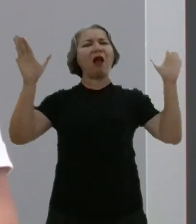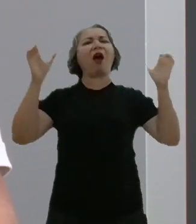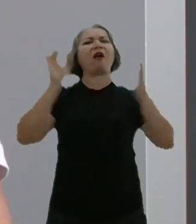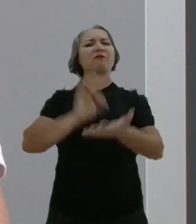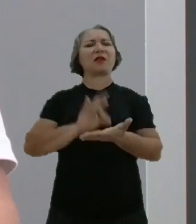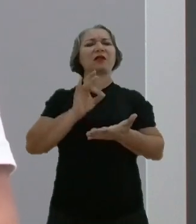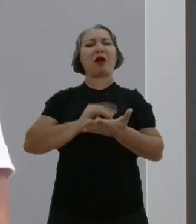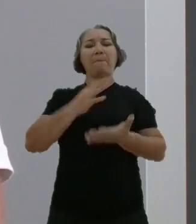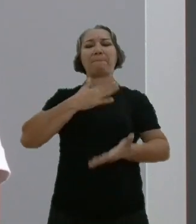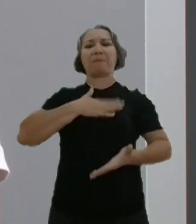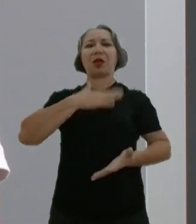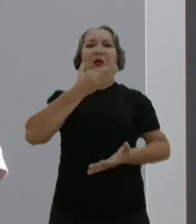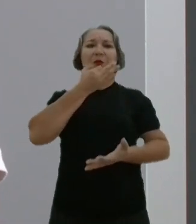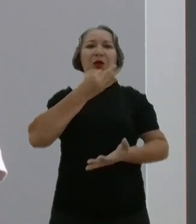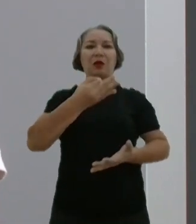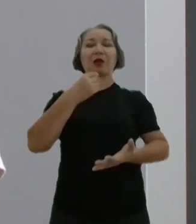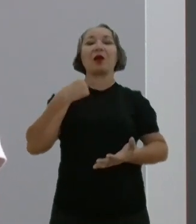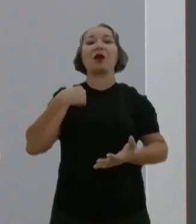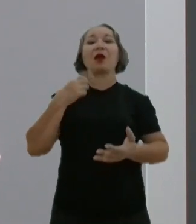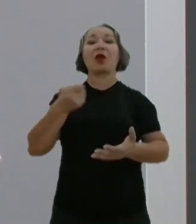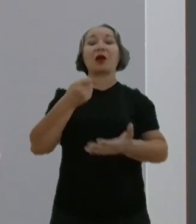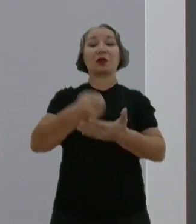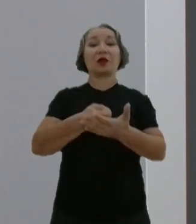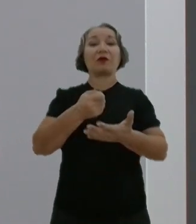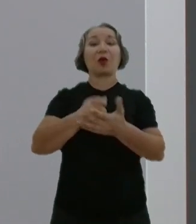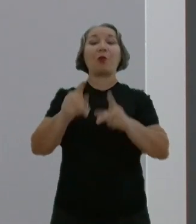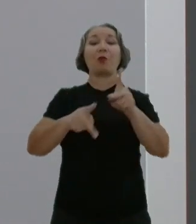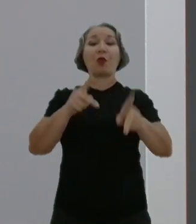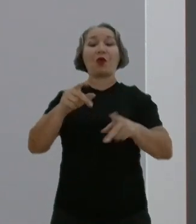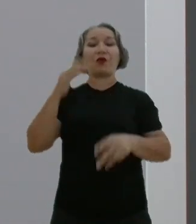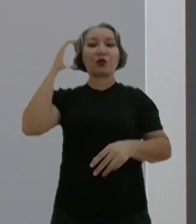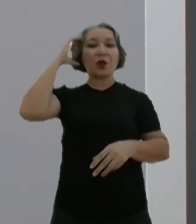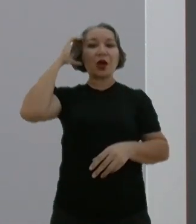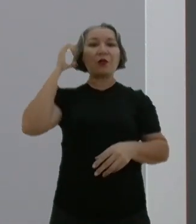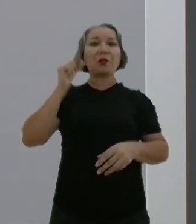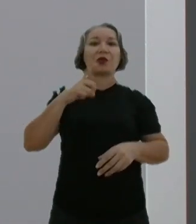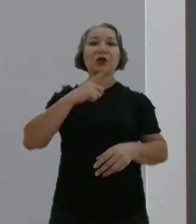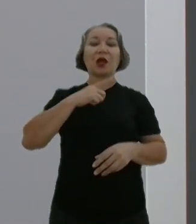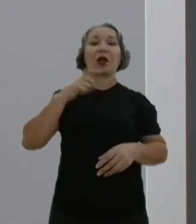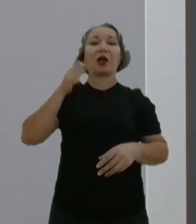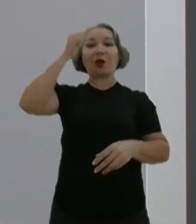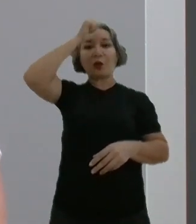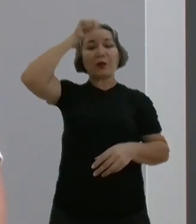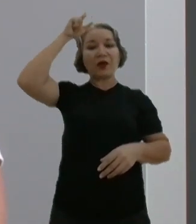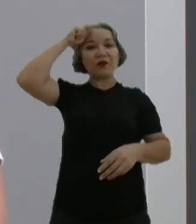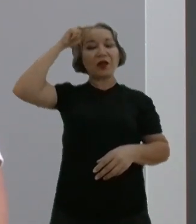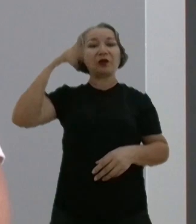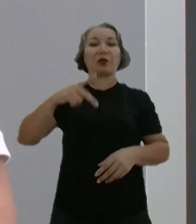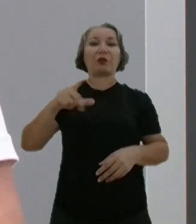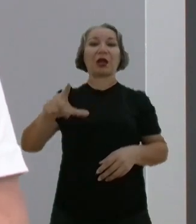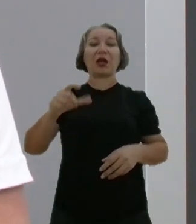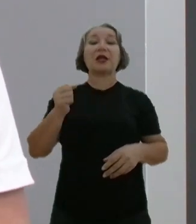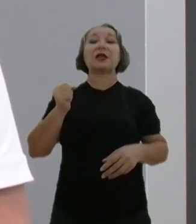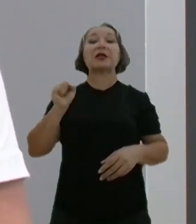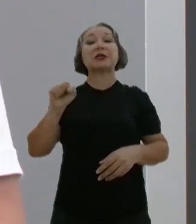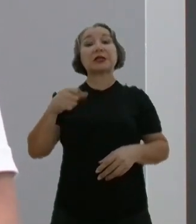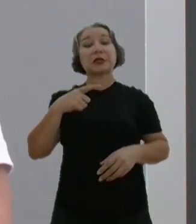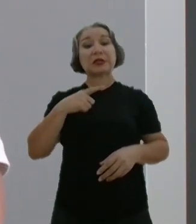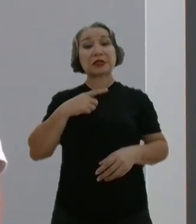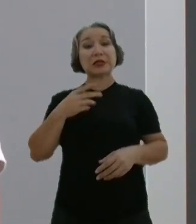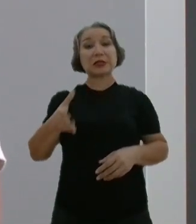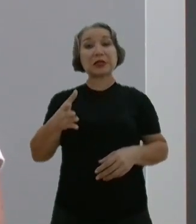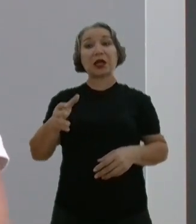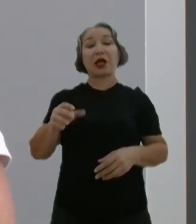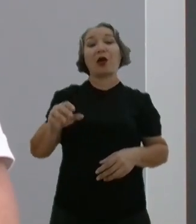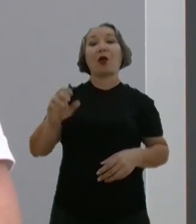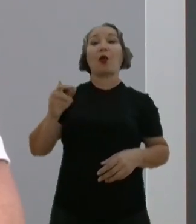E a minha intenção aqui é defender o povo cuiabano. Então, por mais que a gente tenha um prefeito do PL e se o Hanali vier a ser presidente da Câmara, você